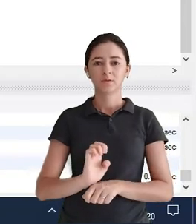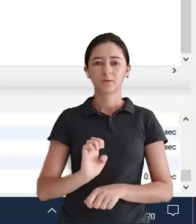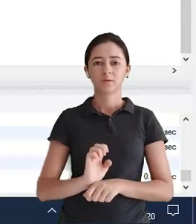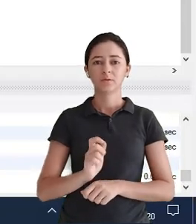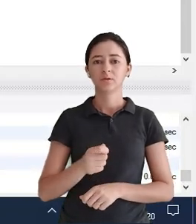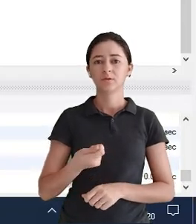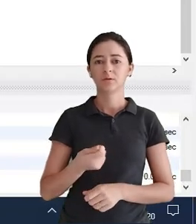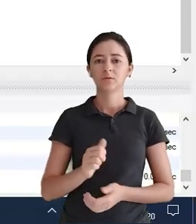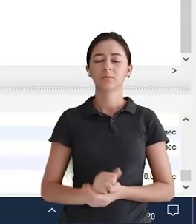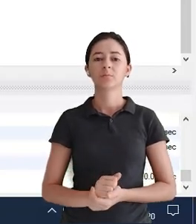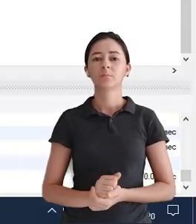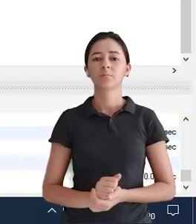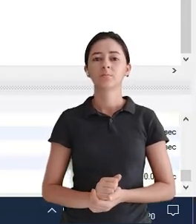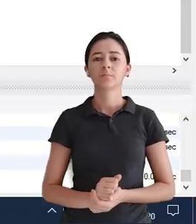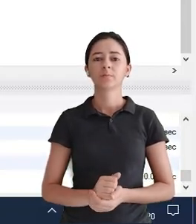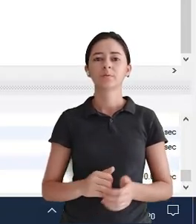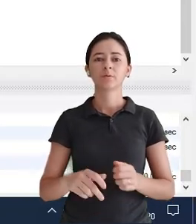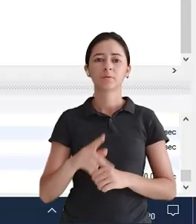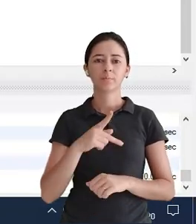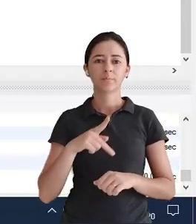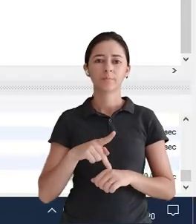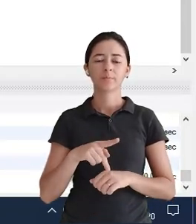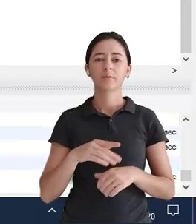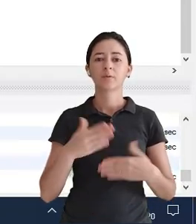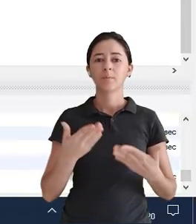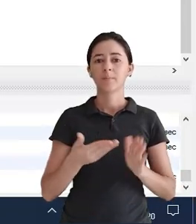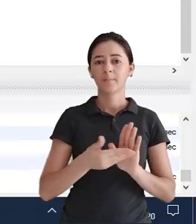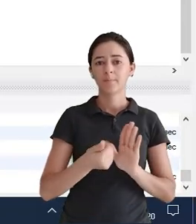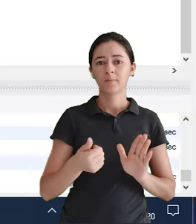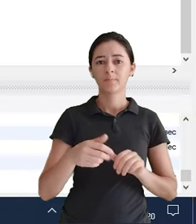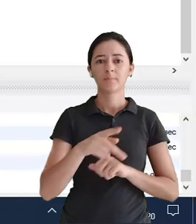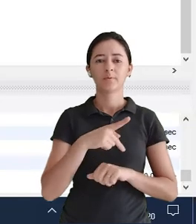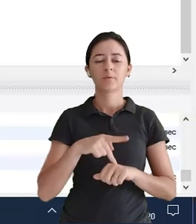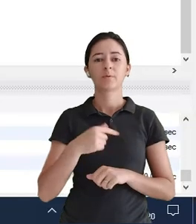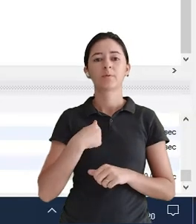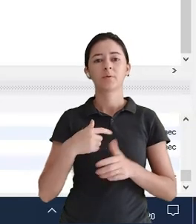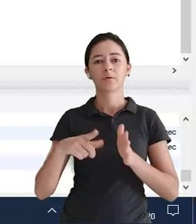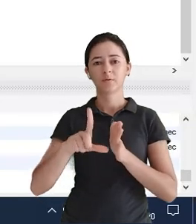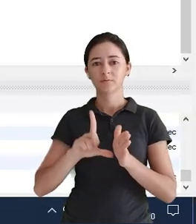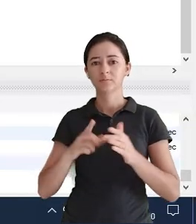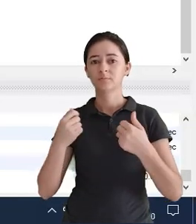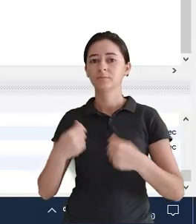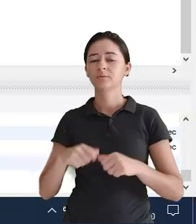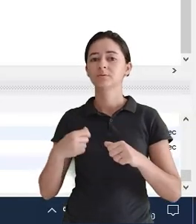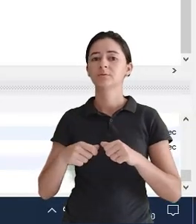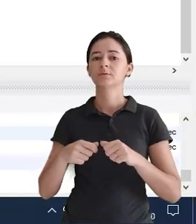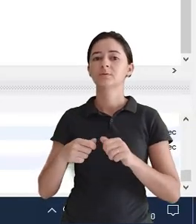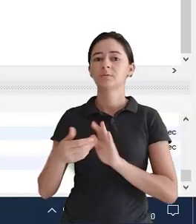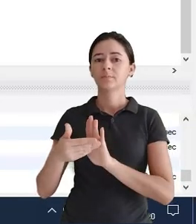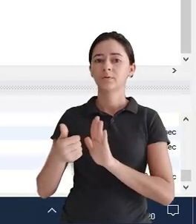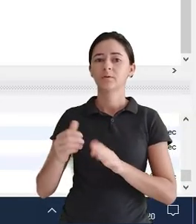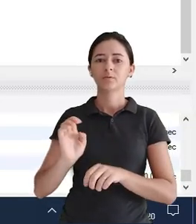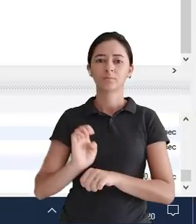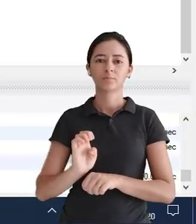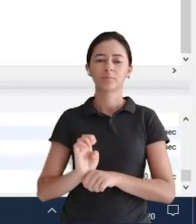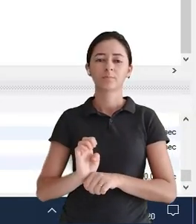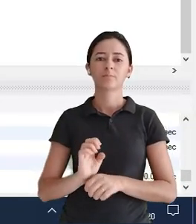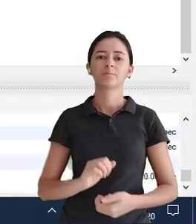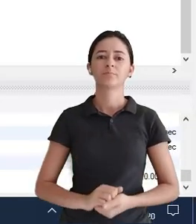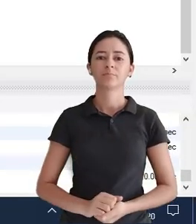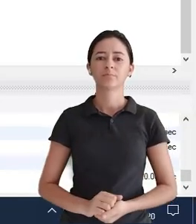Estado recebe a chave de país Então para eu apagar país Eu preciso primeiro apagar estado